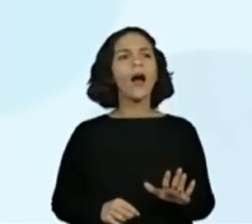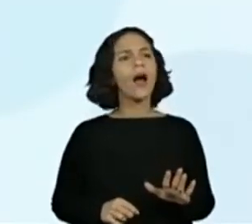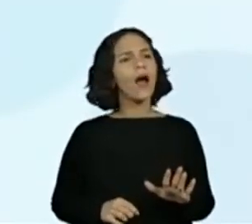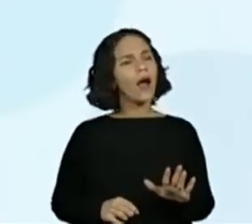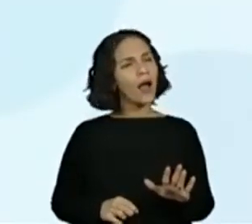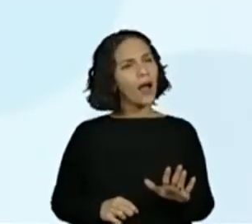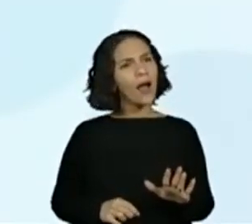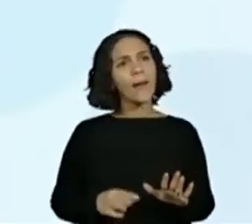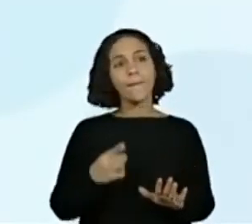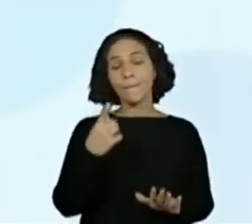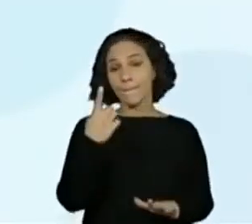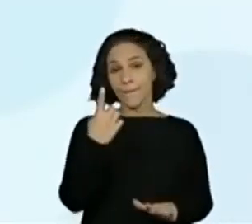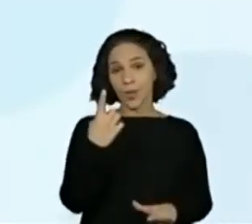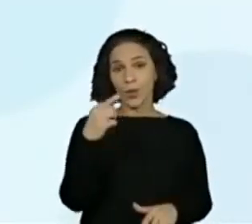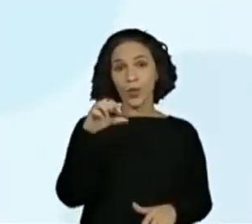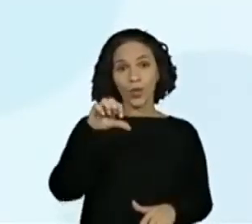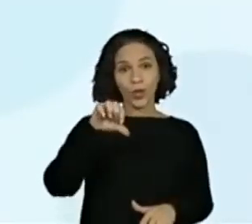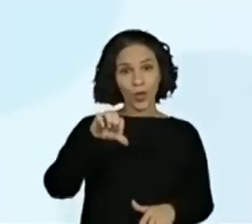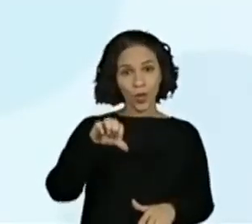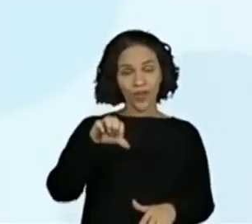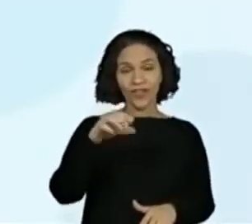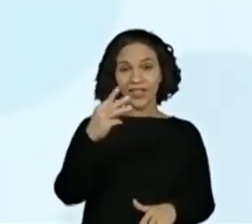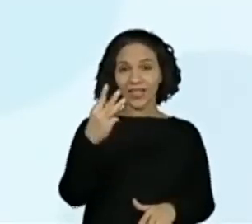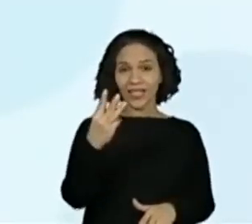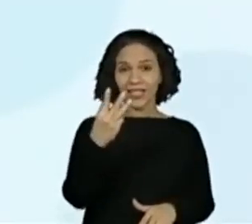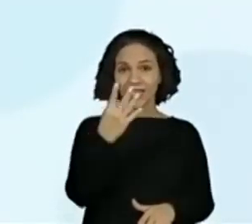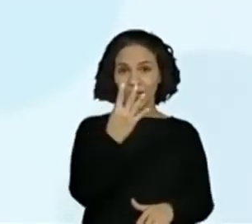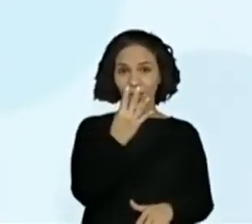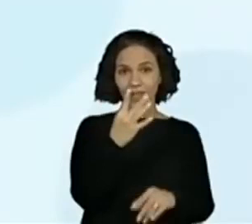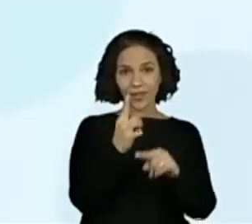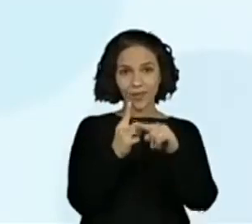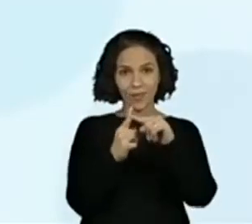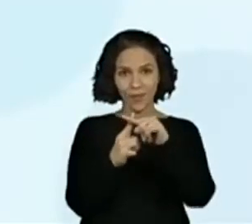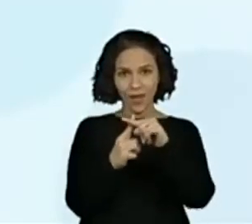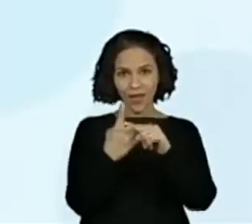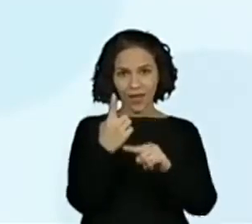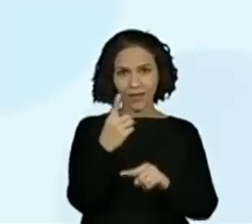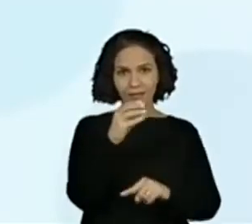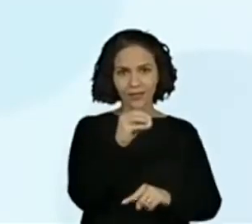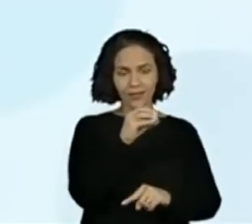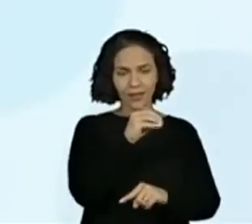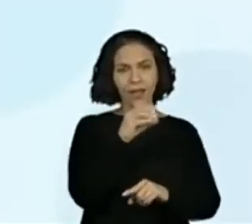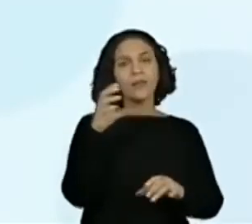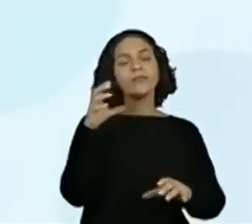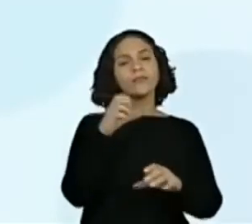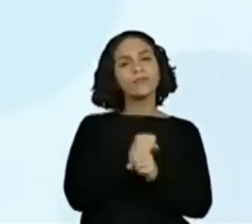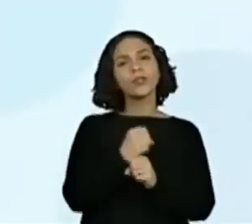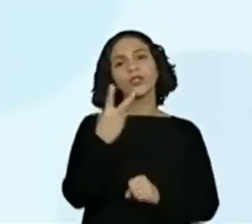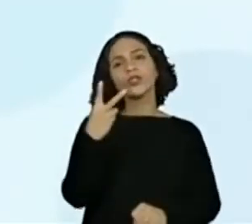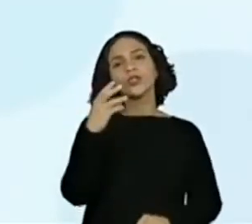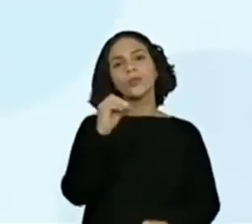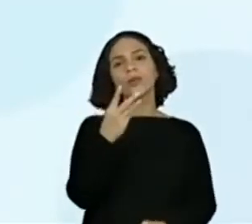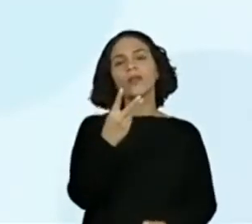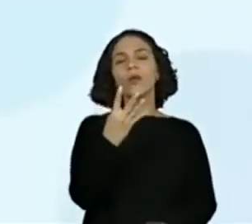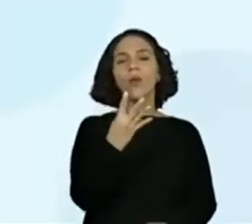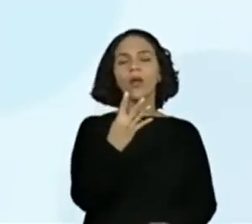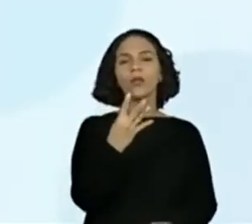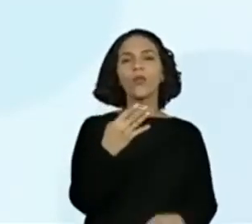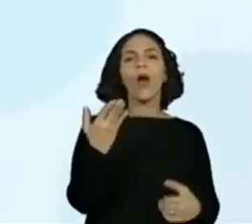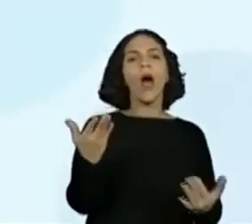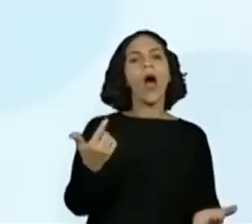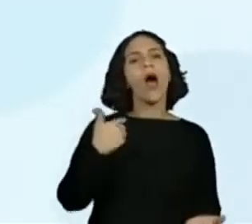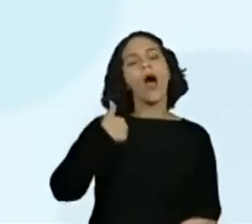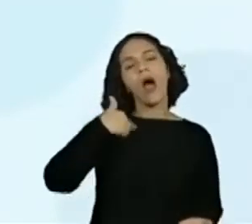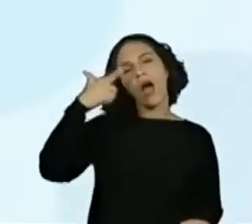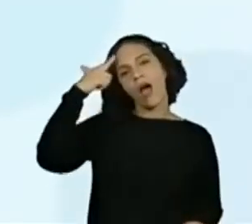pegar 1934 e somar 100, eu vou obter 2034. Isso significa que a